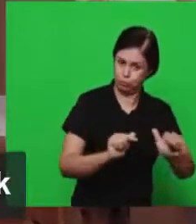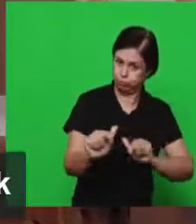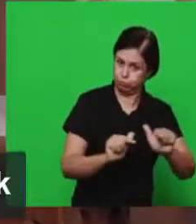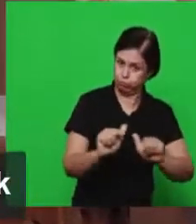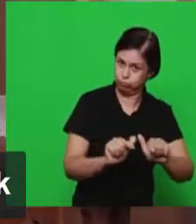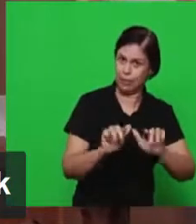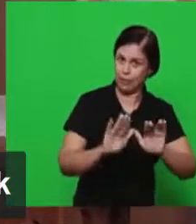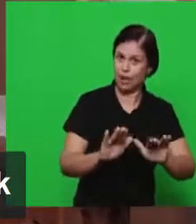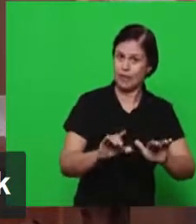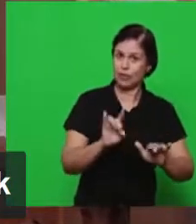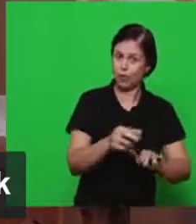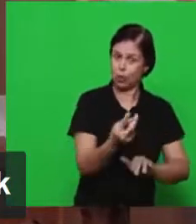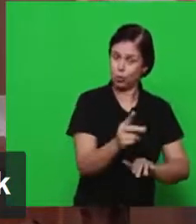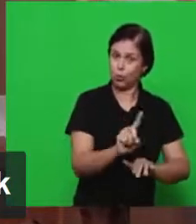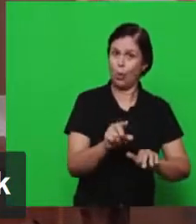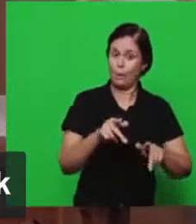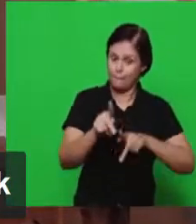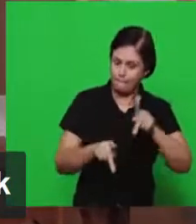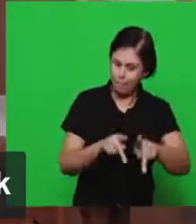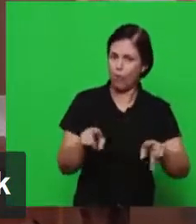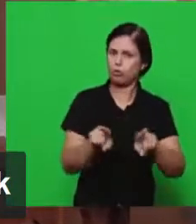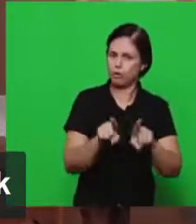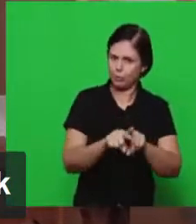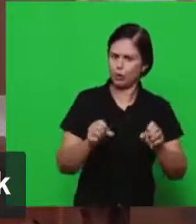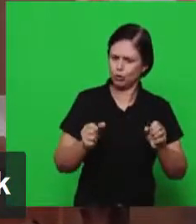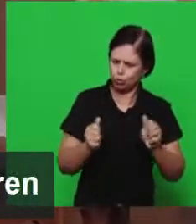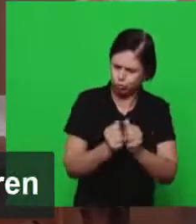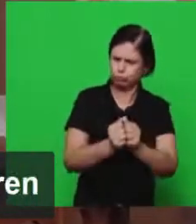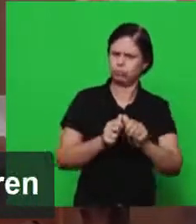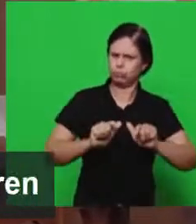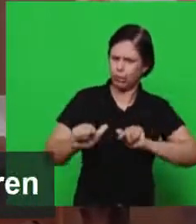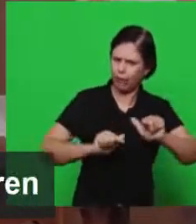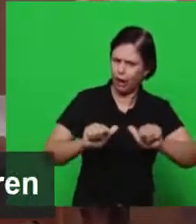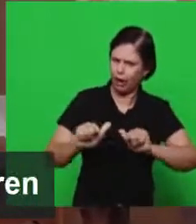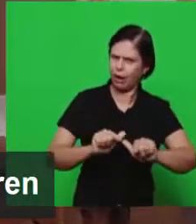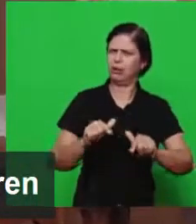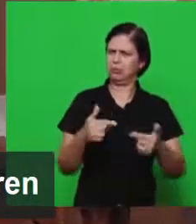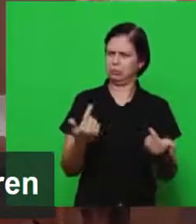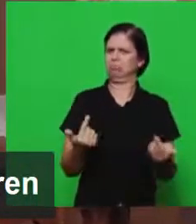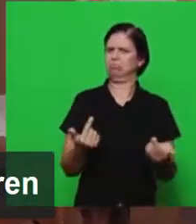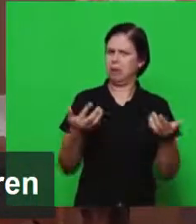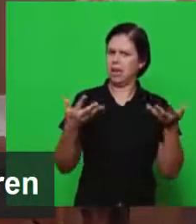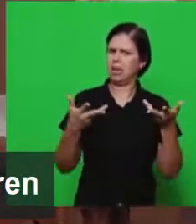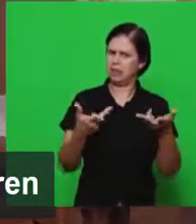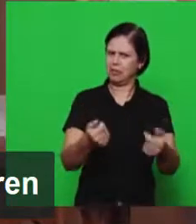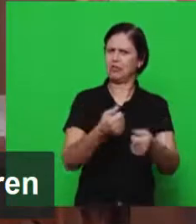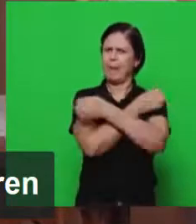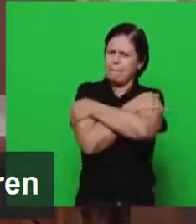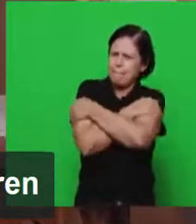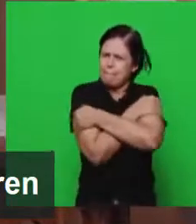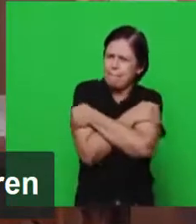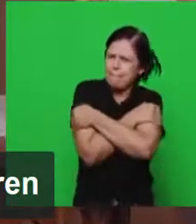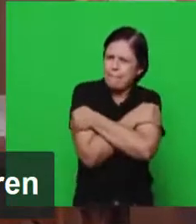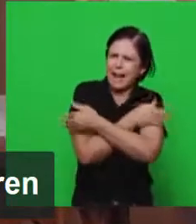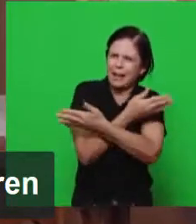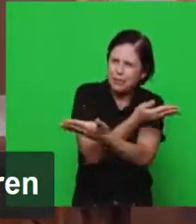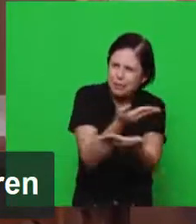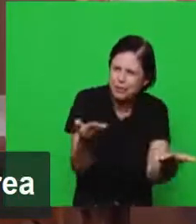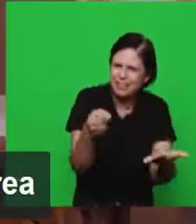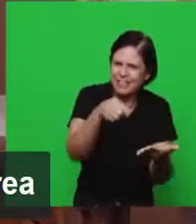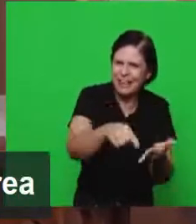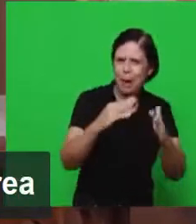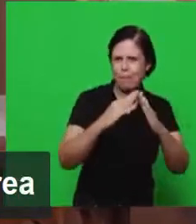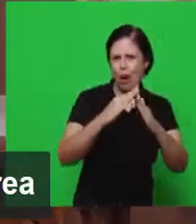povo de lá fez um trabalho maravilhoso. E nossa alegria, nosso abraço a esses